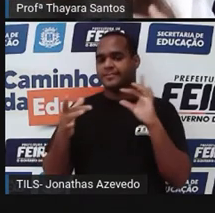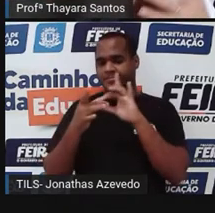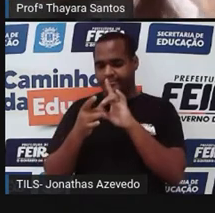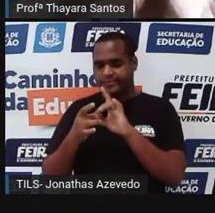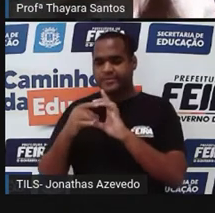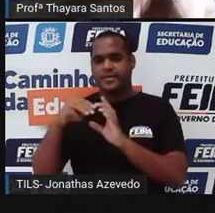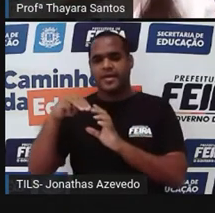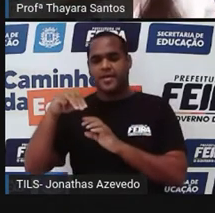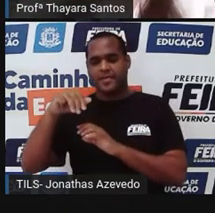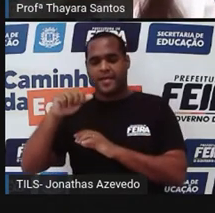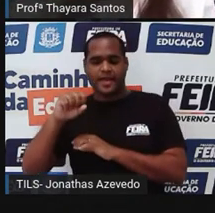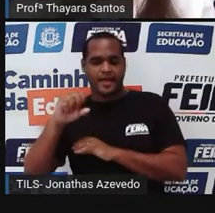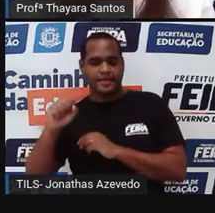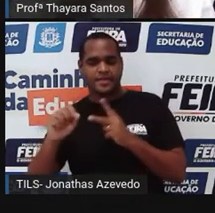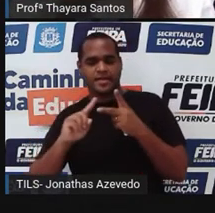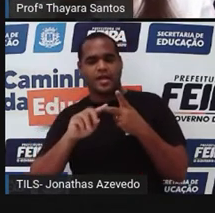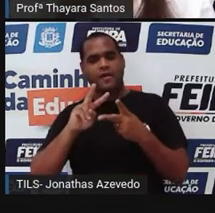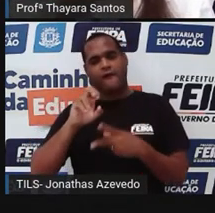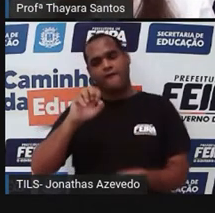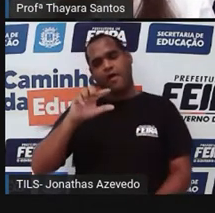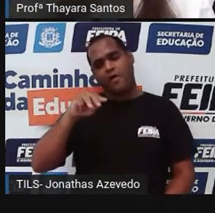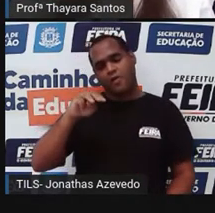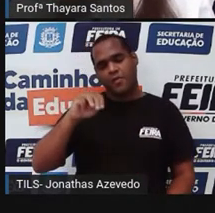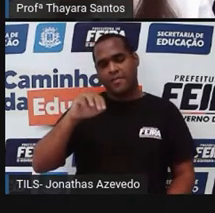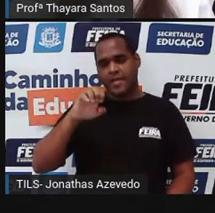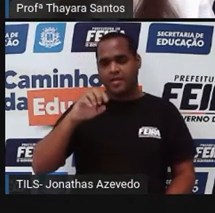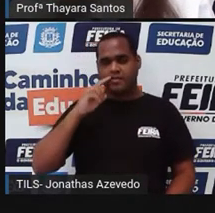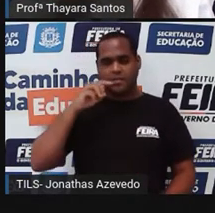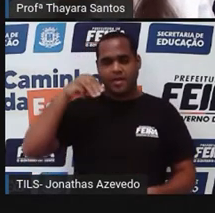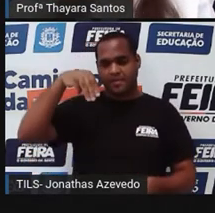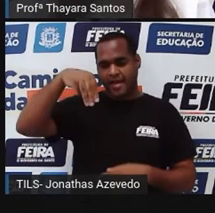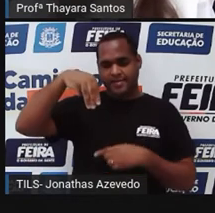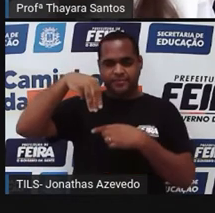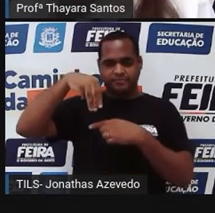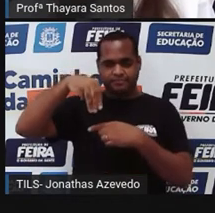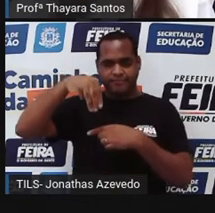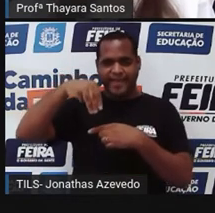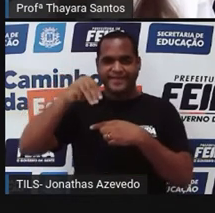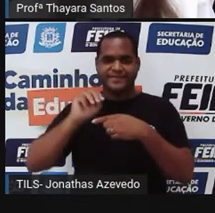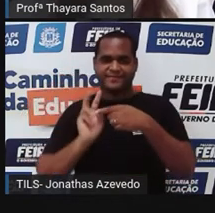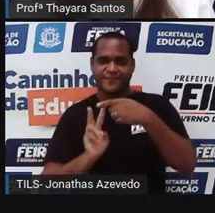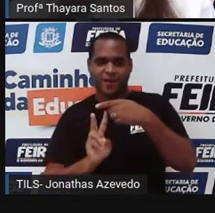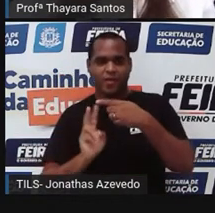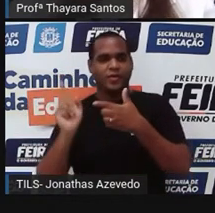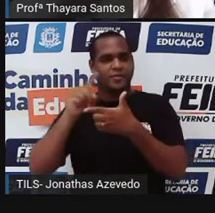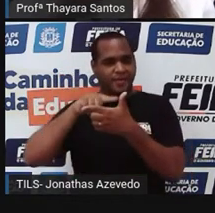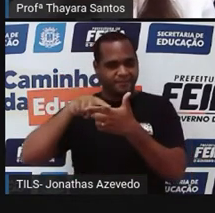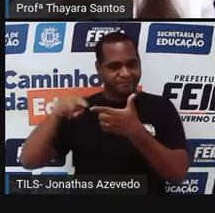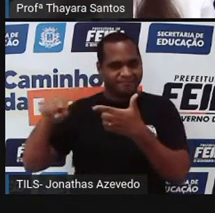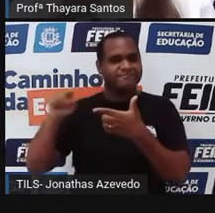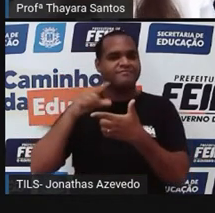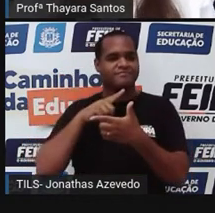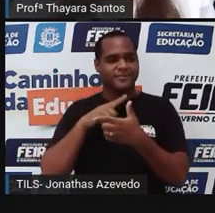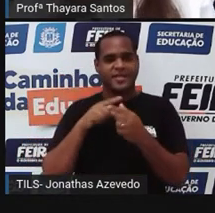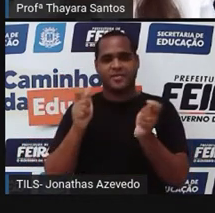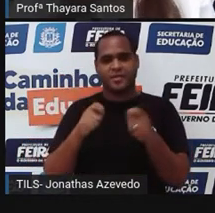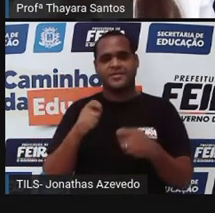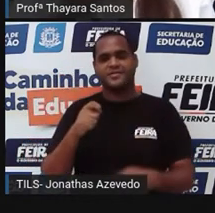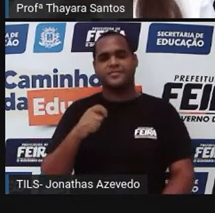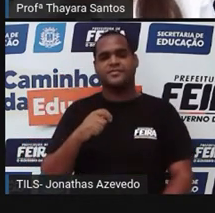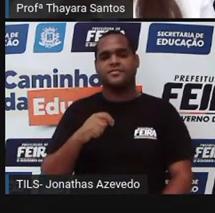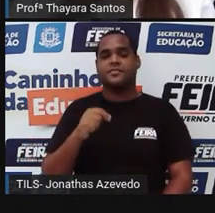massa e volume. Então, a densidade é igual a massa dividida pelo volume daquele objeto.